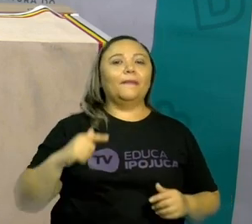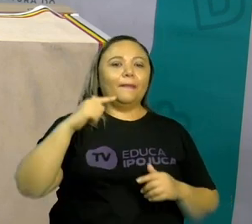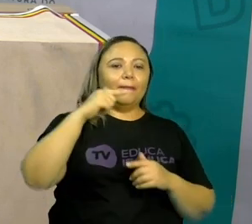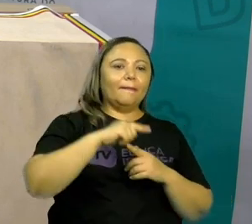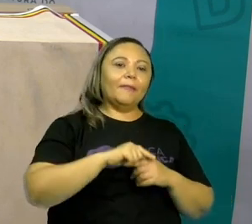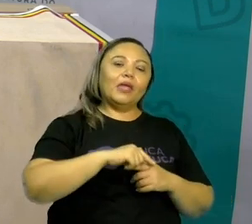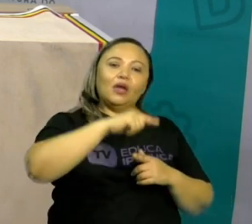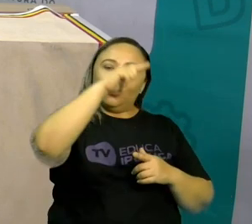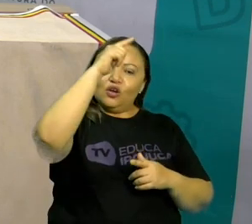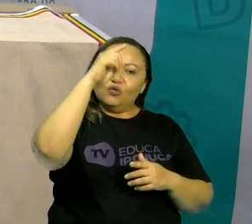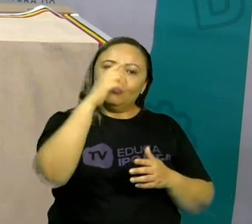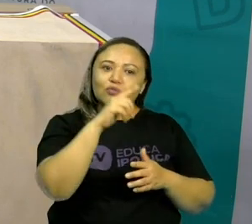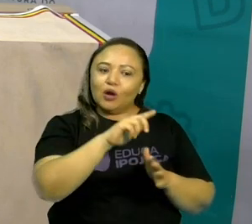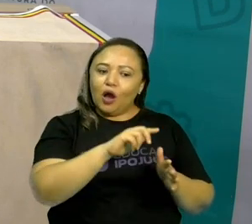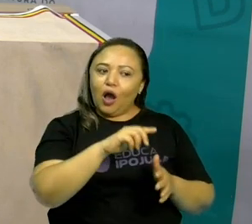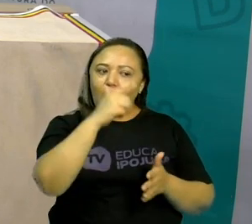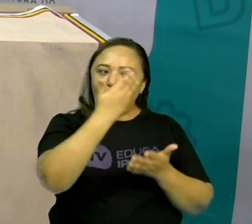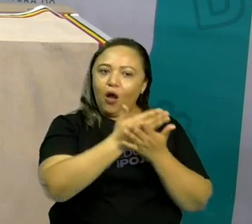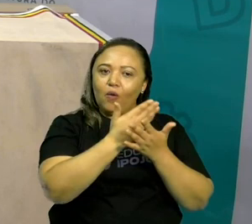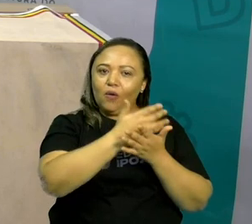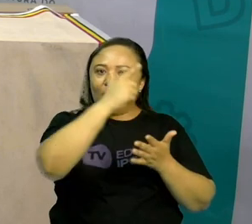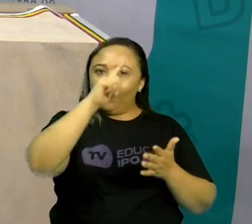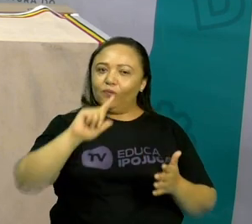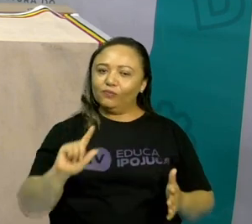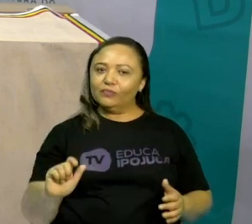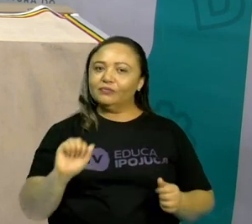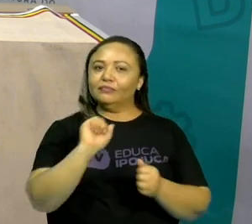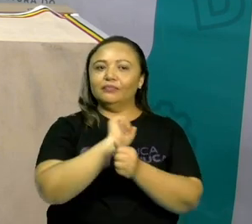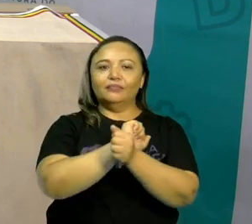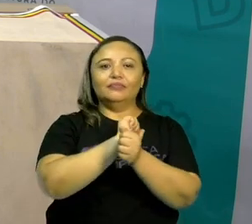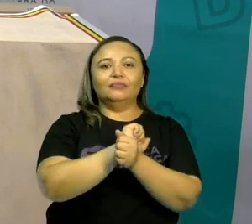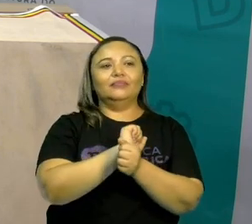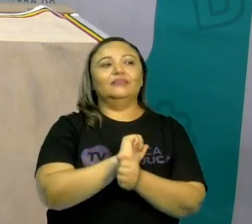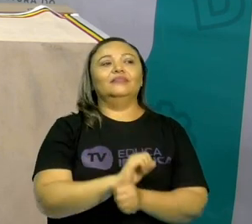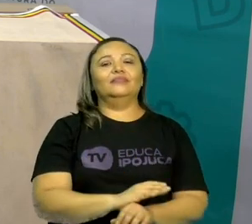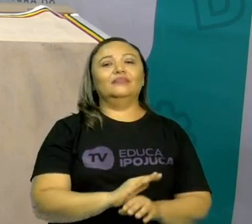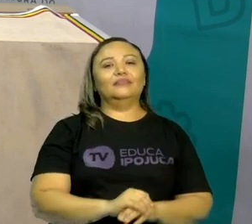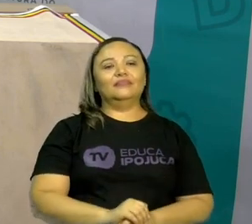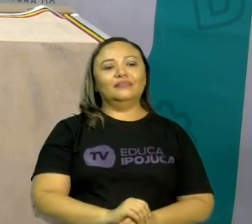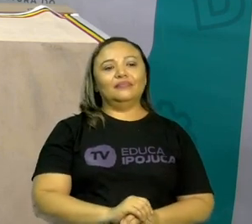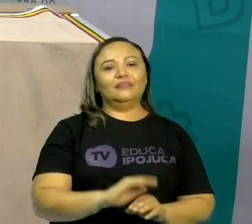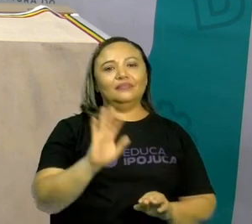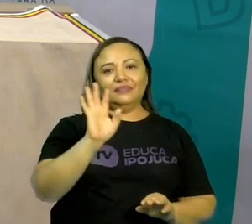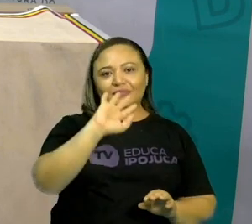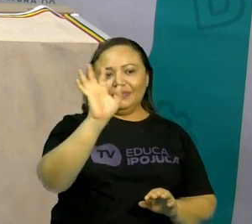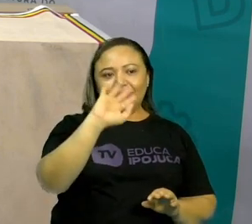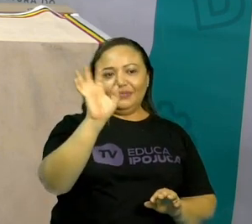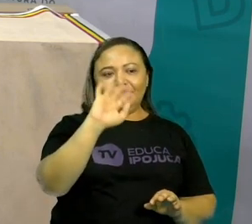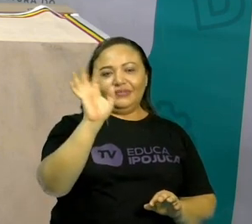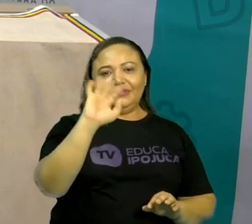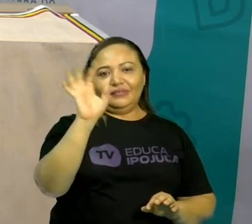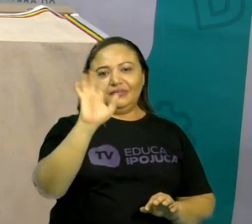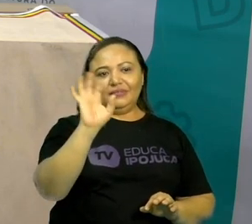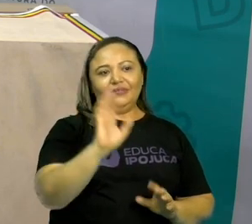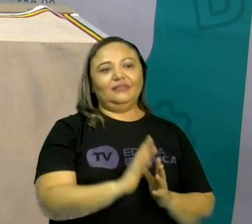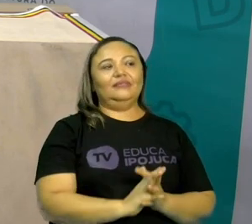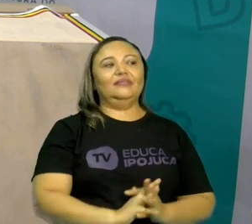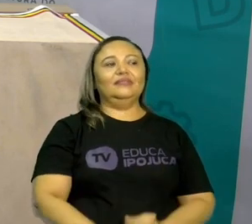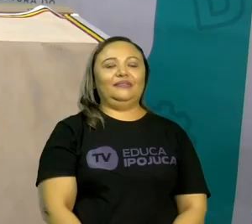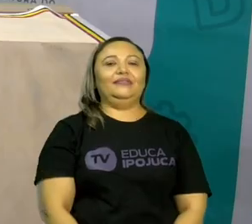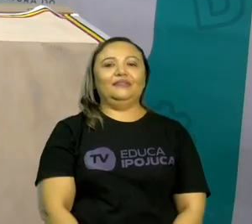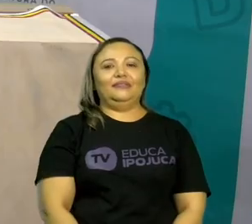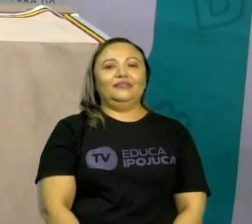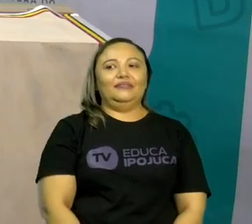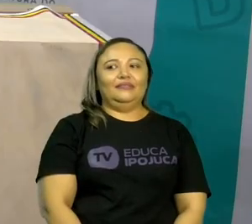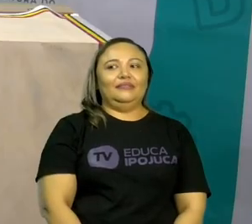aguardando vocês na próxima aula. Tá certo, meus amores? Beijos da tia Carla. E até